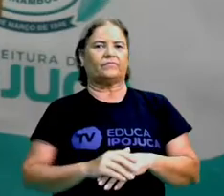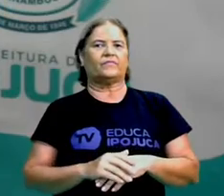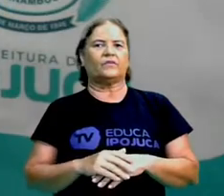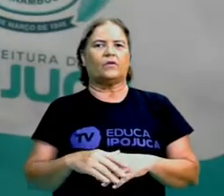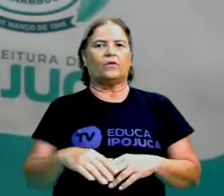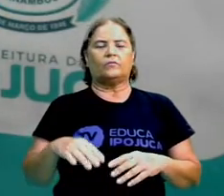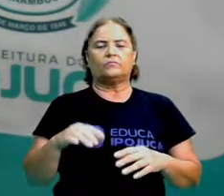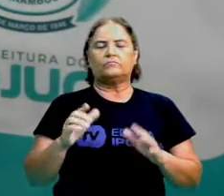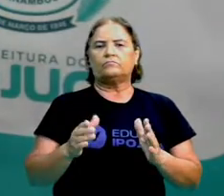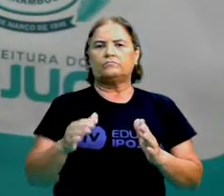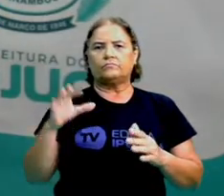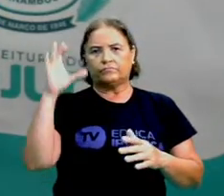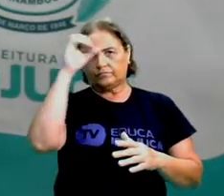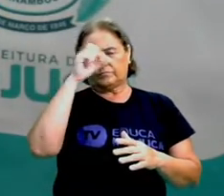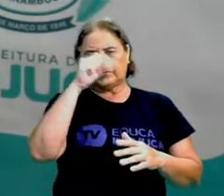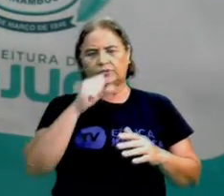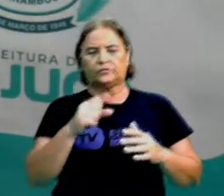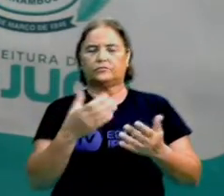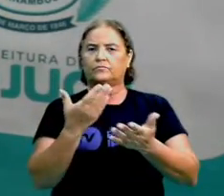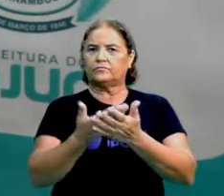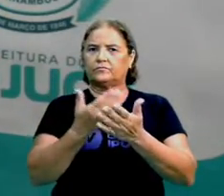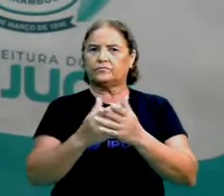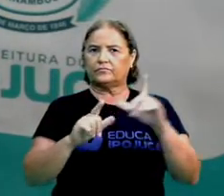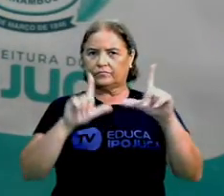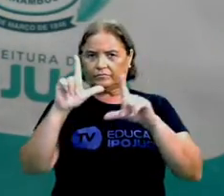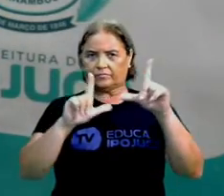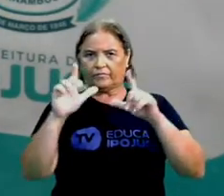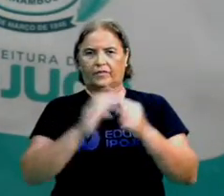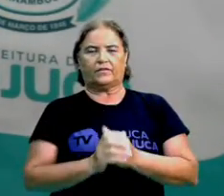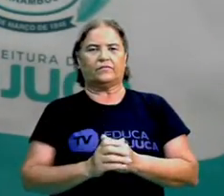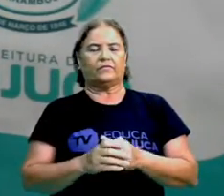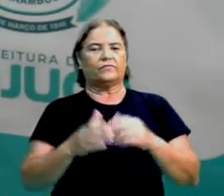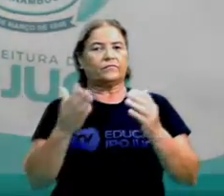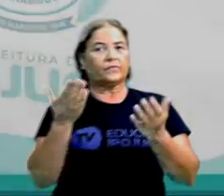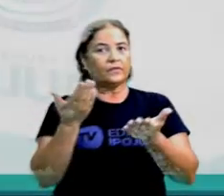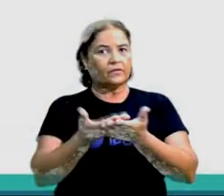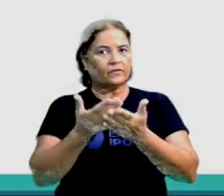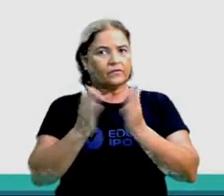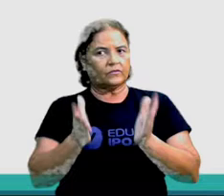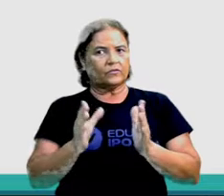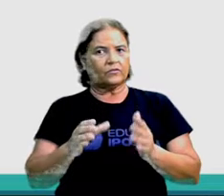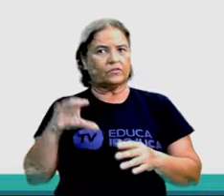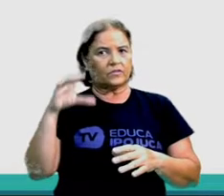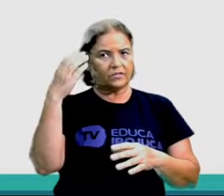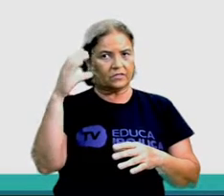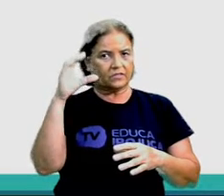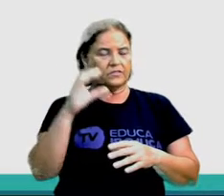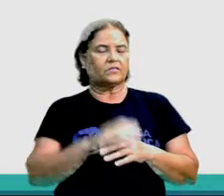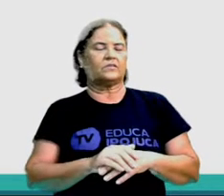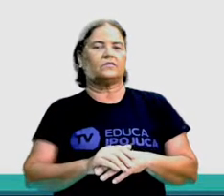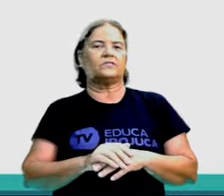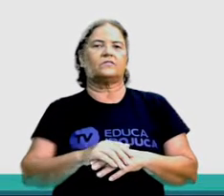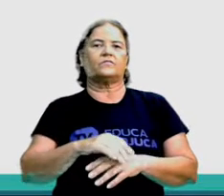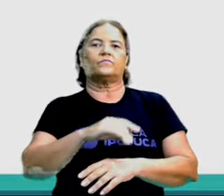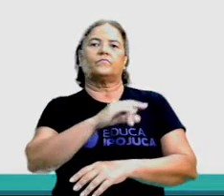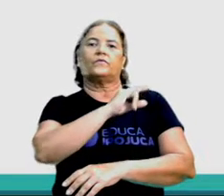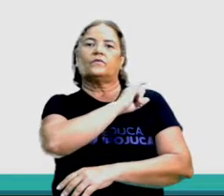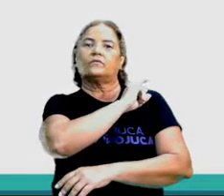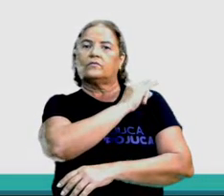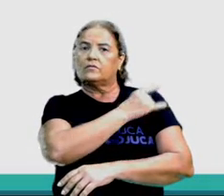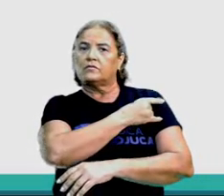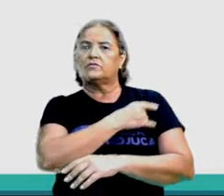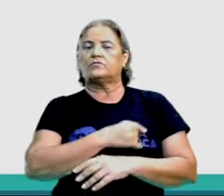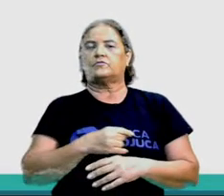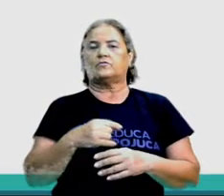aprender com as aulas na TV. E a aula de hoje é de Ciências para Educação de Jovens e Adultos da fase 1.